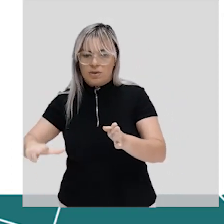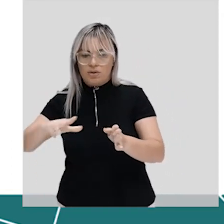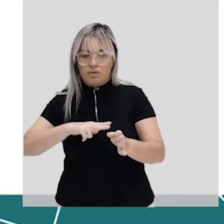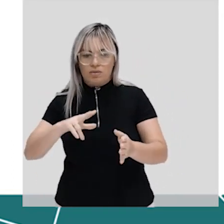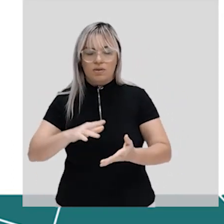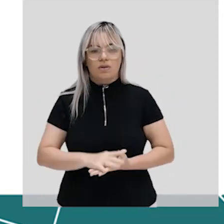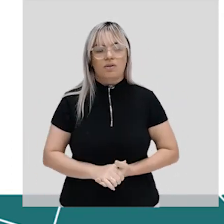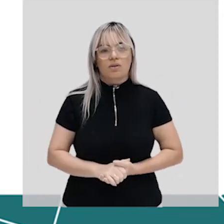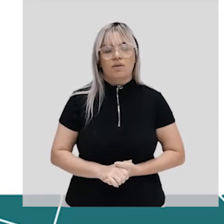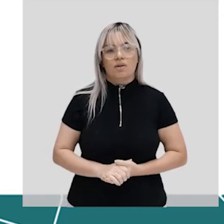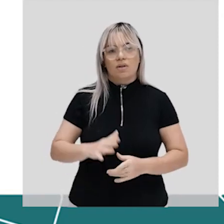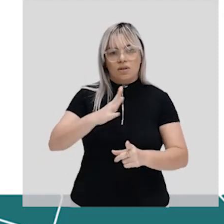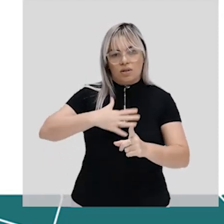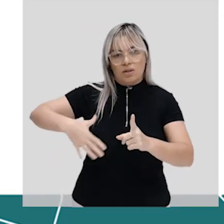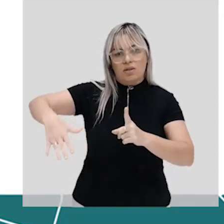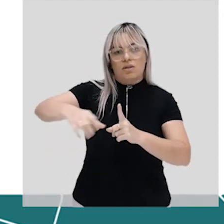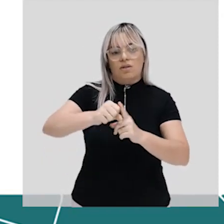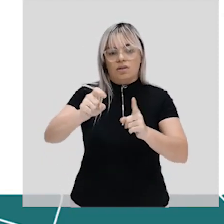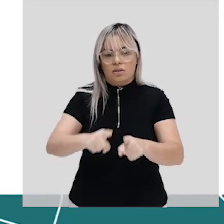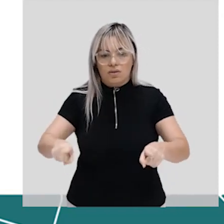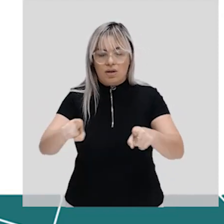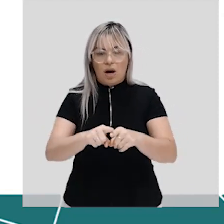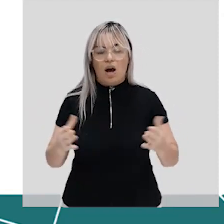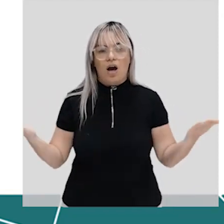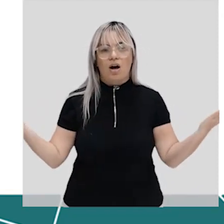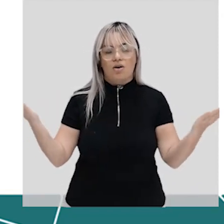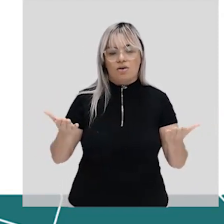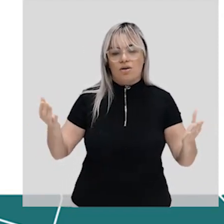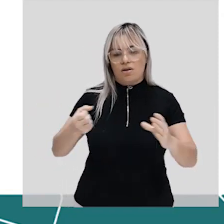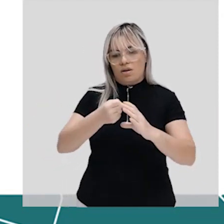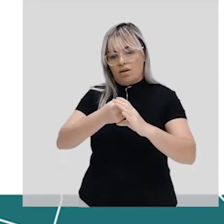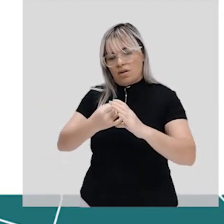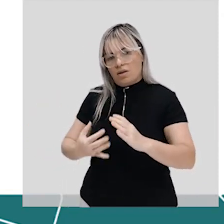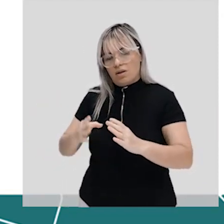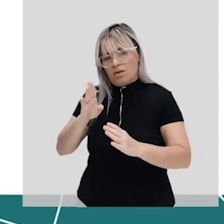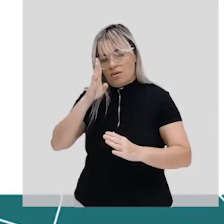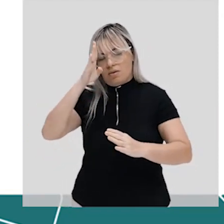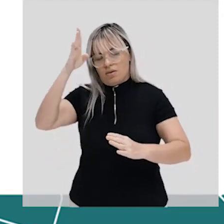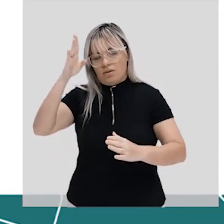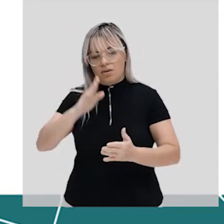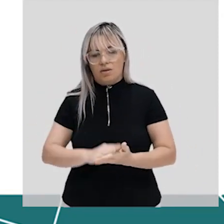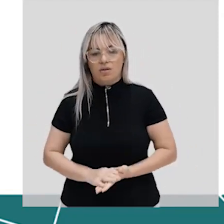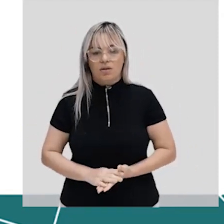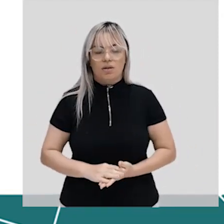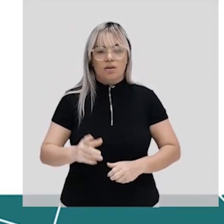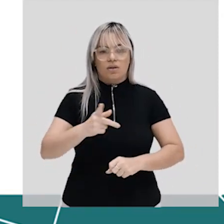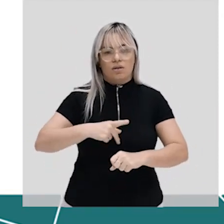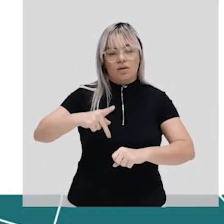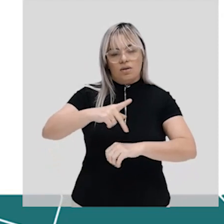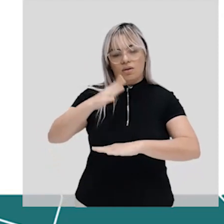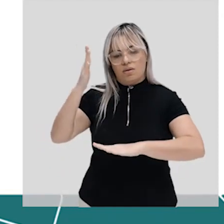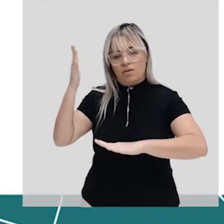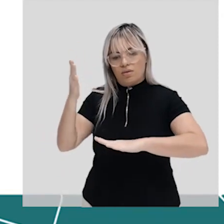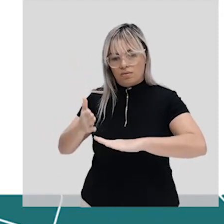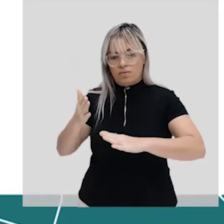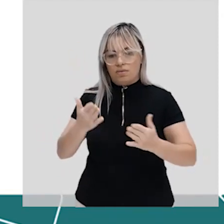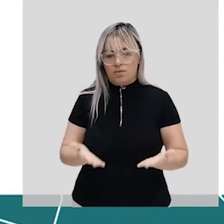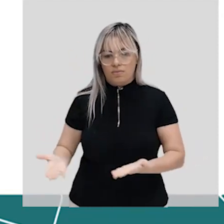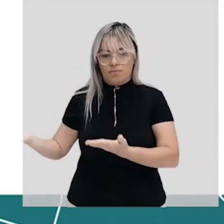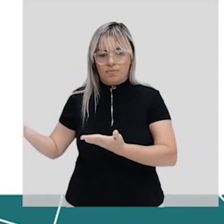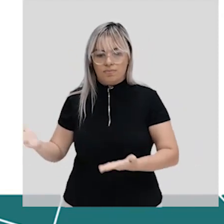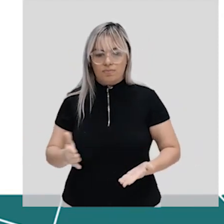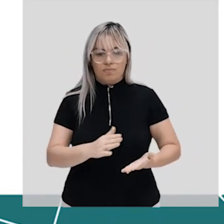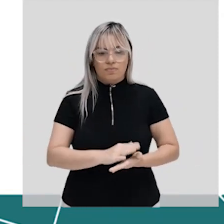principais do estado moderno é possível analisar que o estado moderno seja